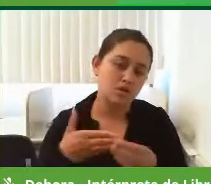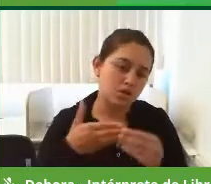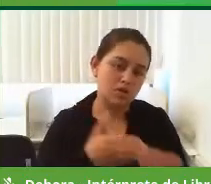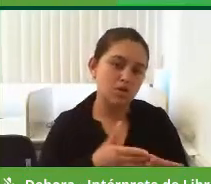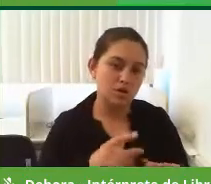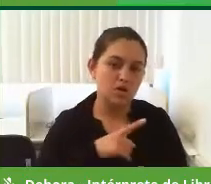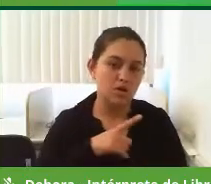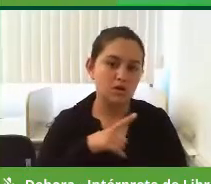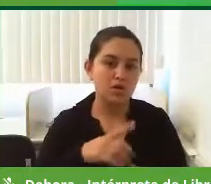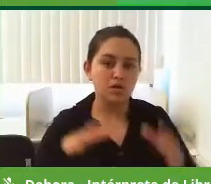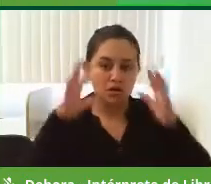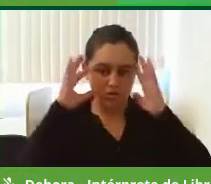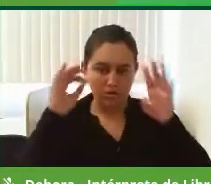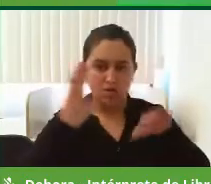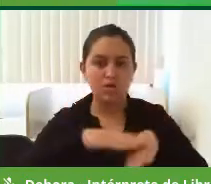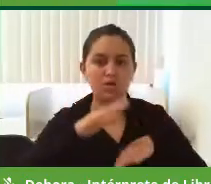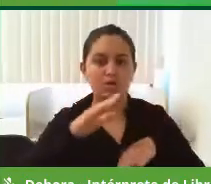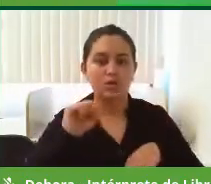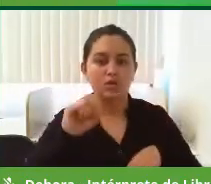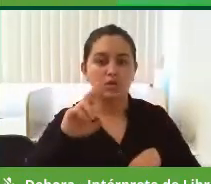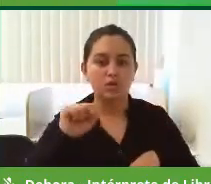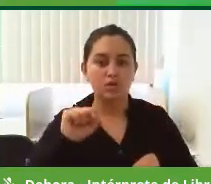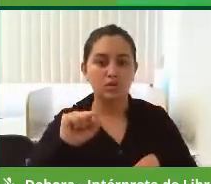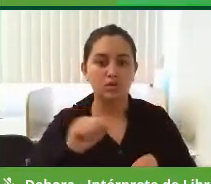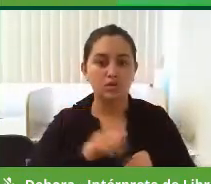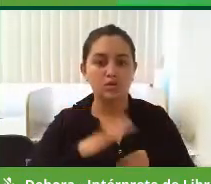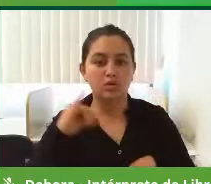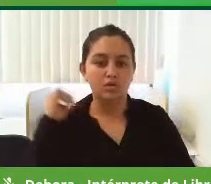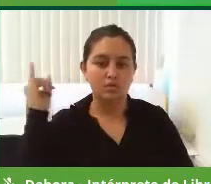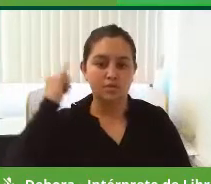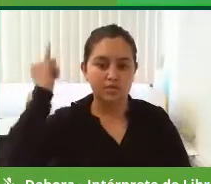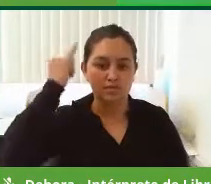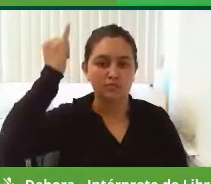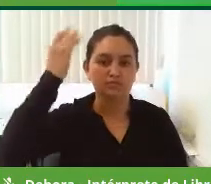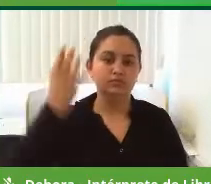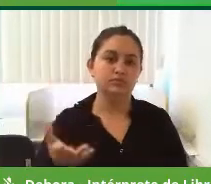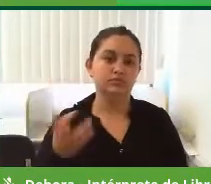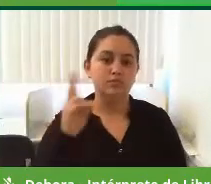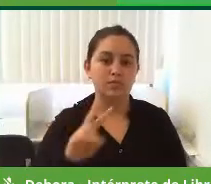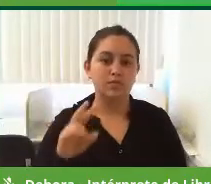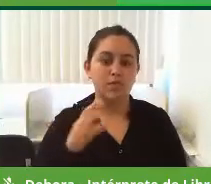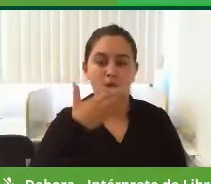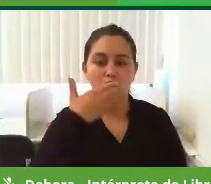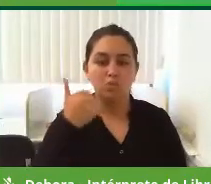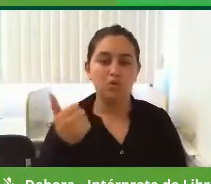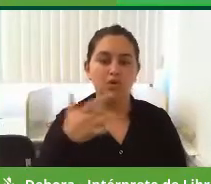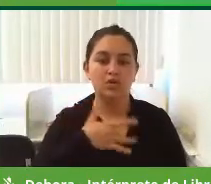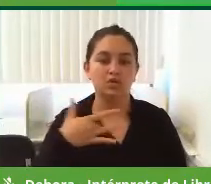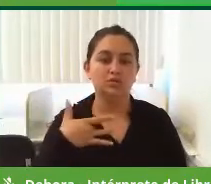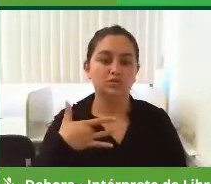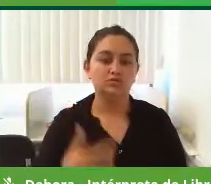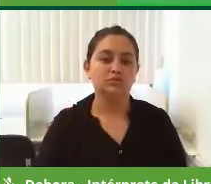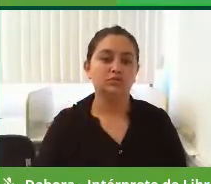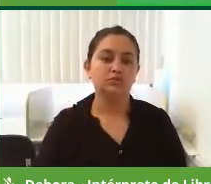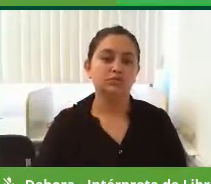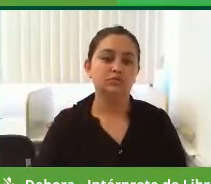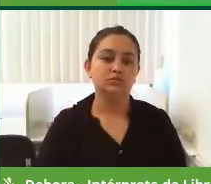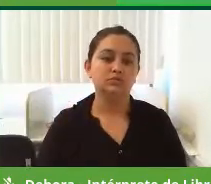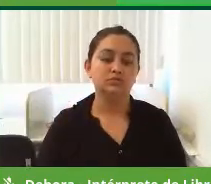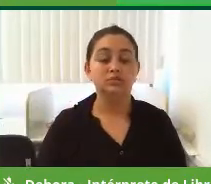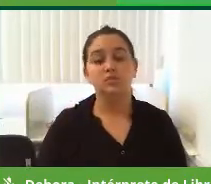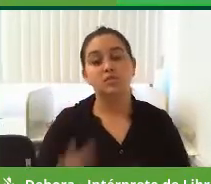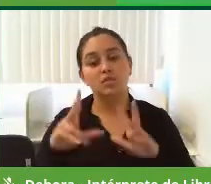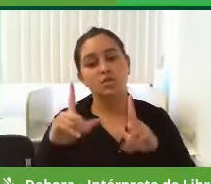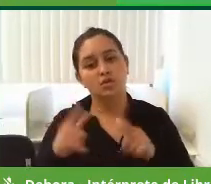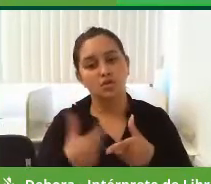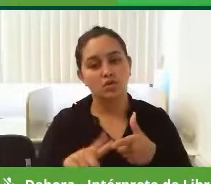temos que priorizar o SUS, é uma questão mais interessante, que nós avaliamos que é o melhor programa de saúde do mundo, apesar de todos os